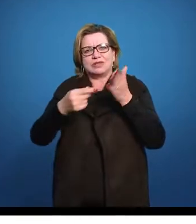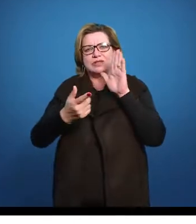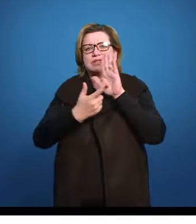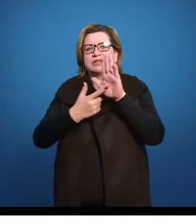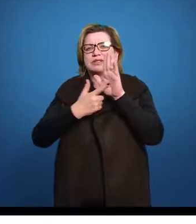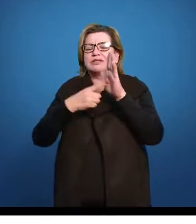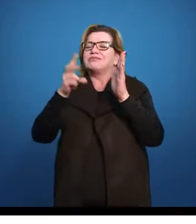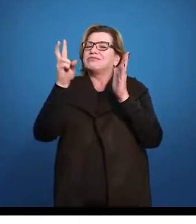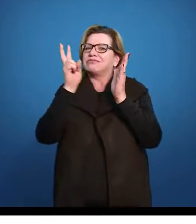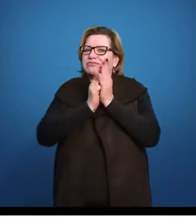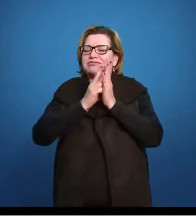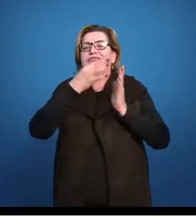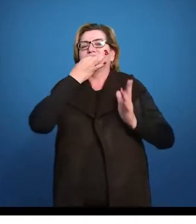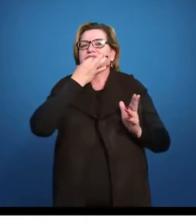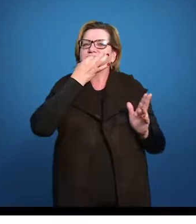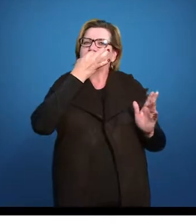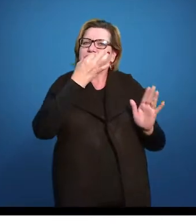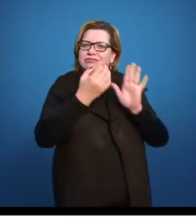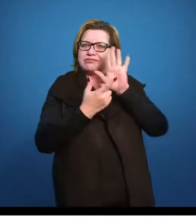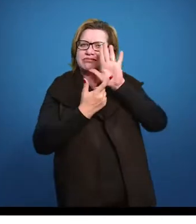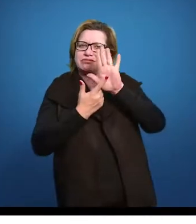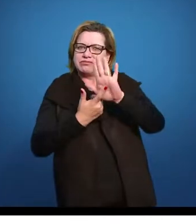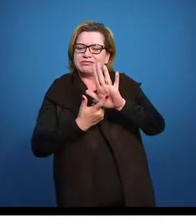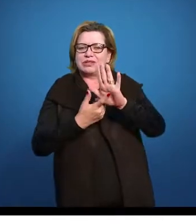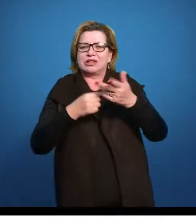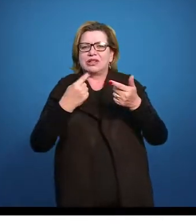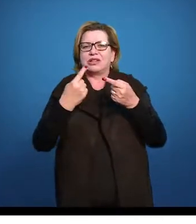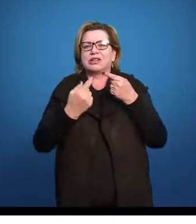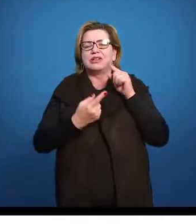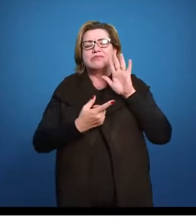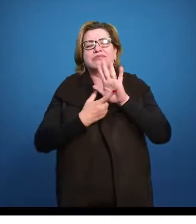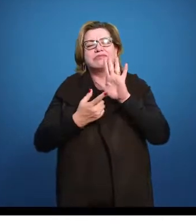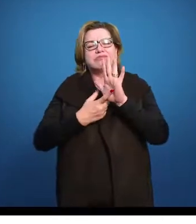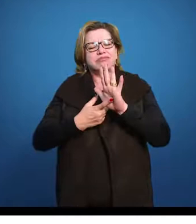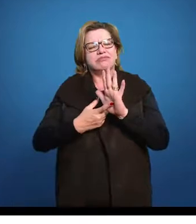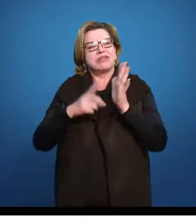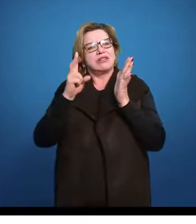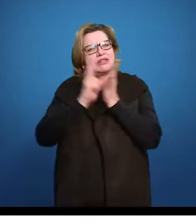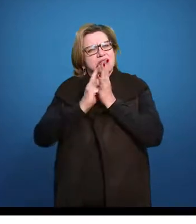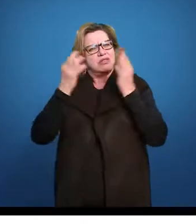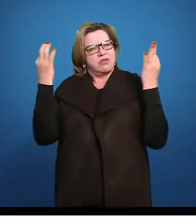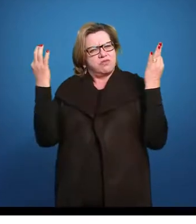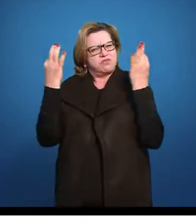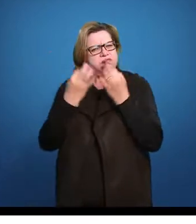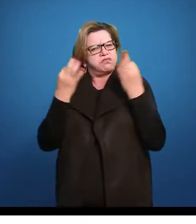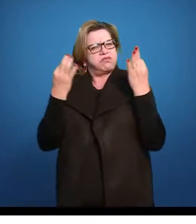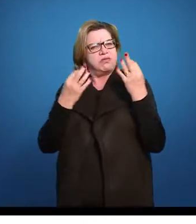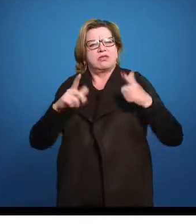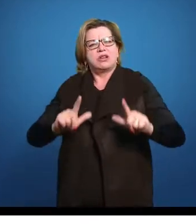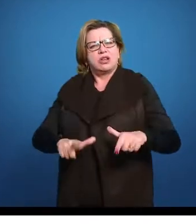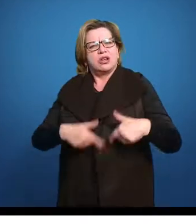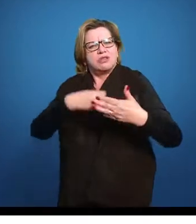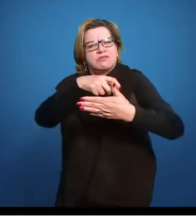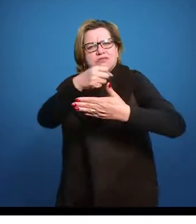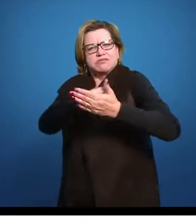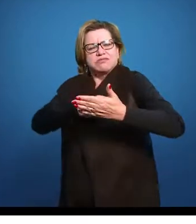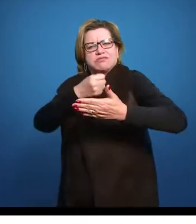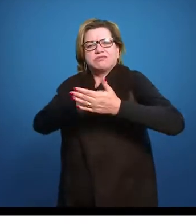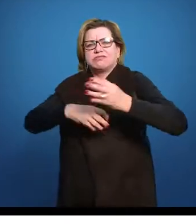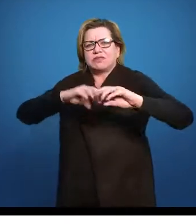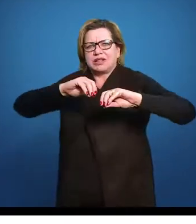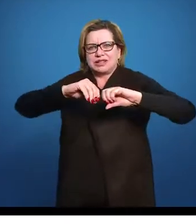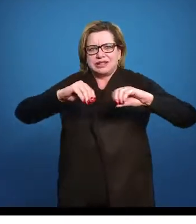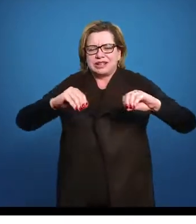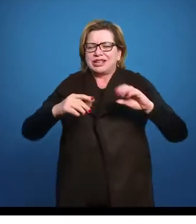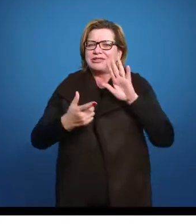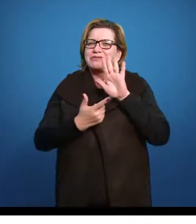indígena falar, para o indígena se colocar como um homem honrado, que está lutando pela sua terra, que inclusive desejava que o português nunca